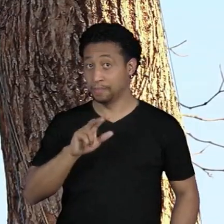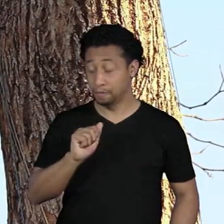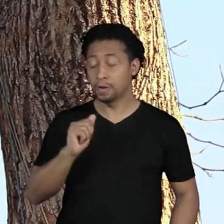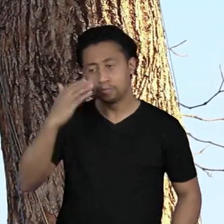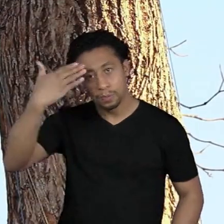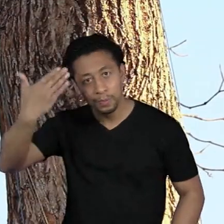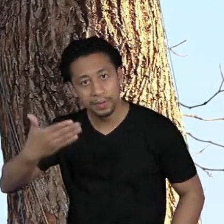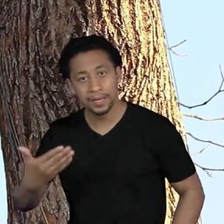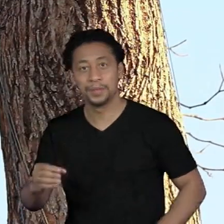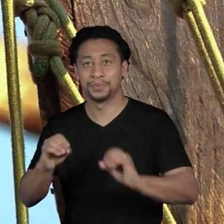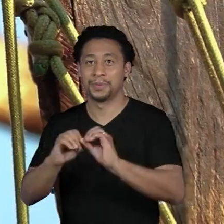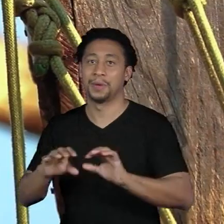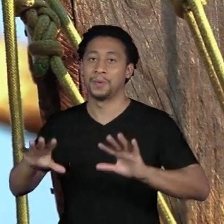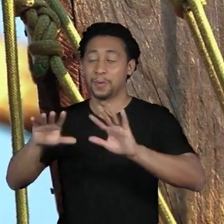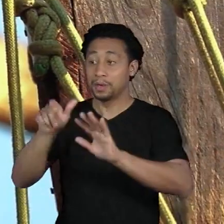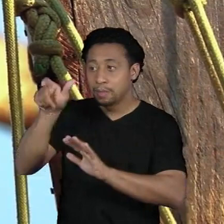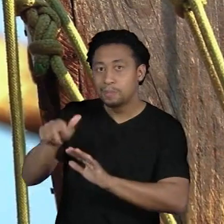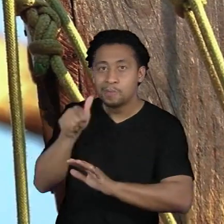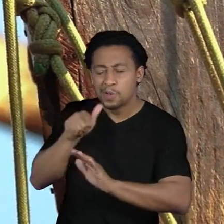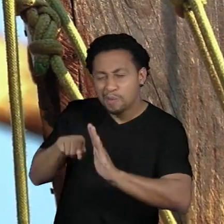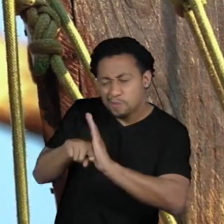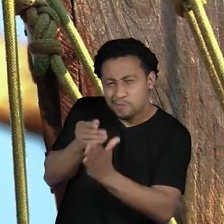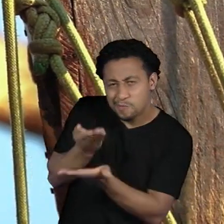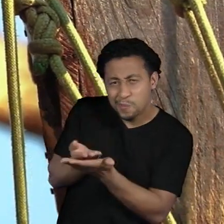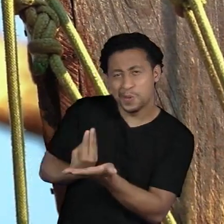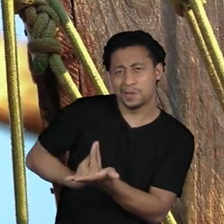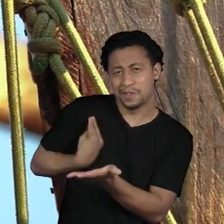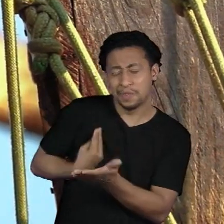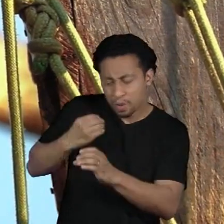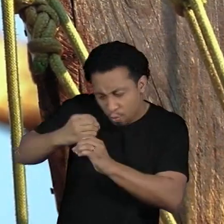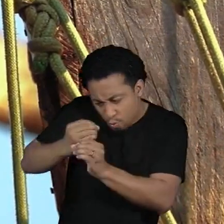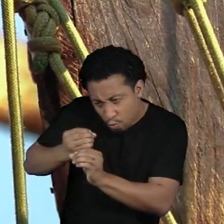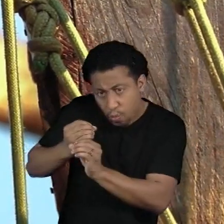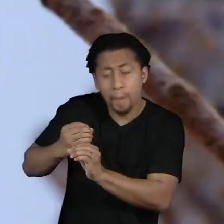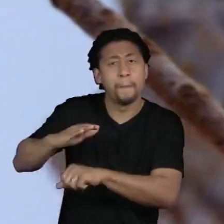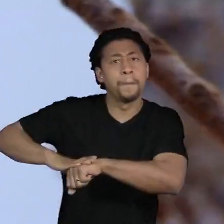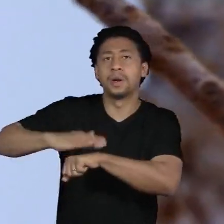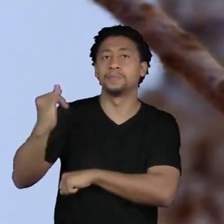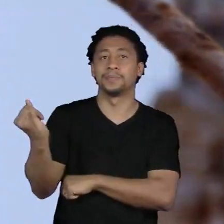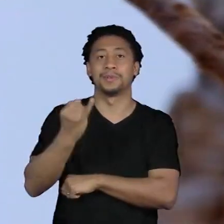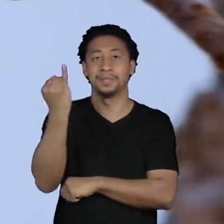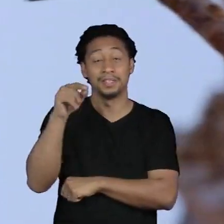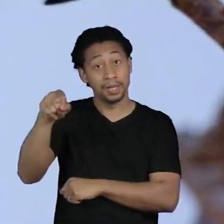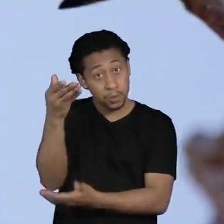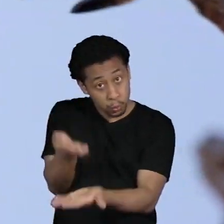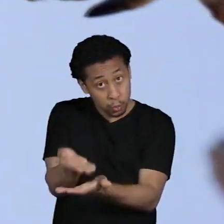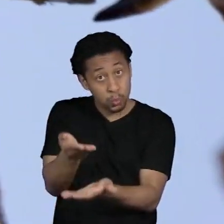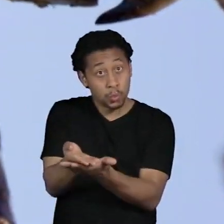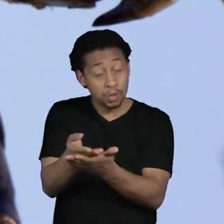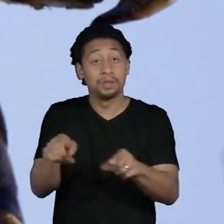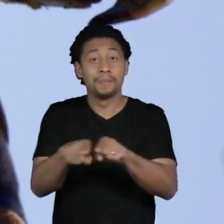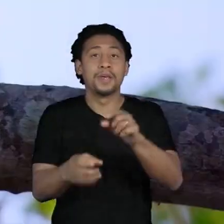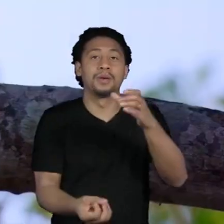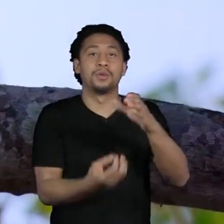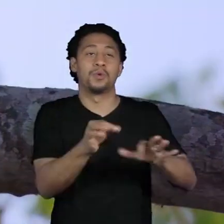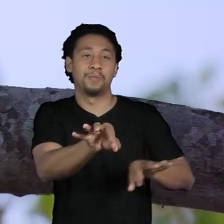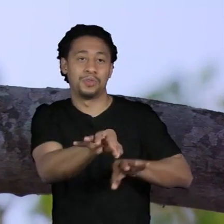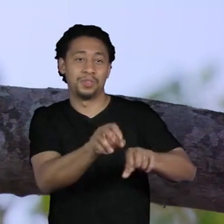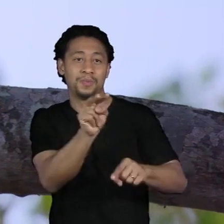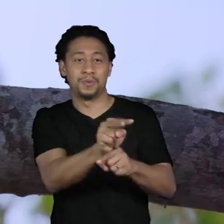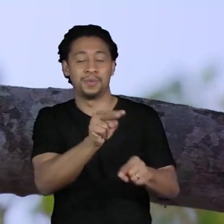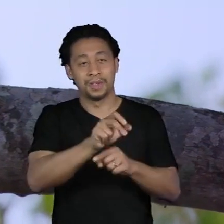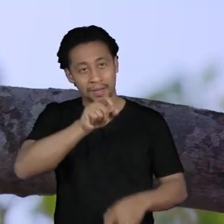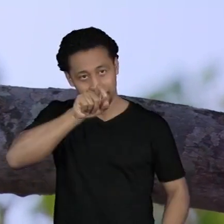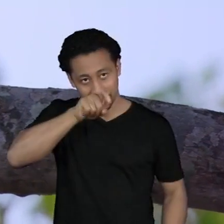como uma das biólogas mais importantes do mundo por estudar e criar o projeto de conservação da Arara